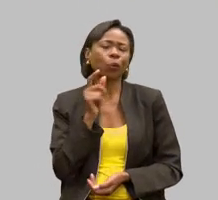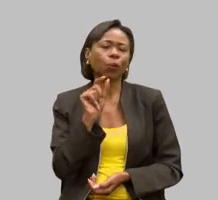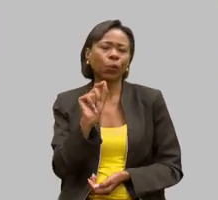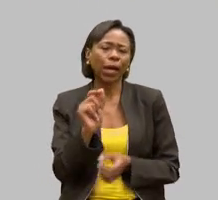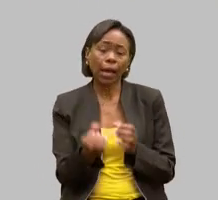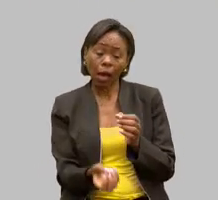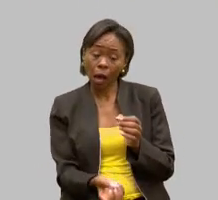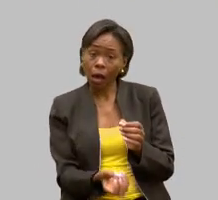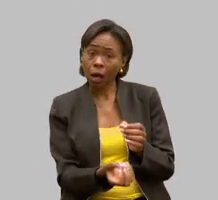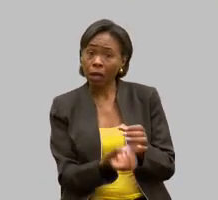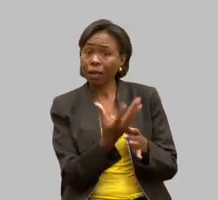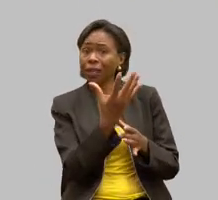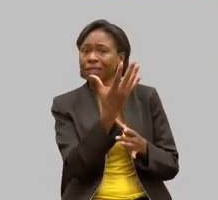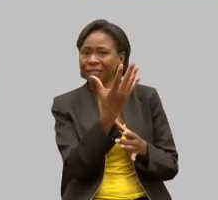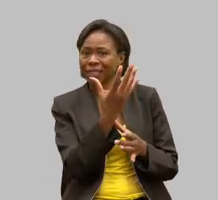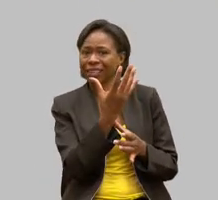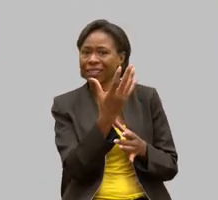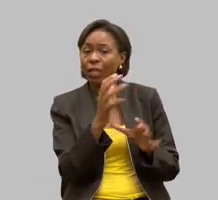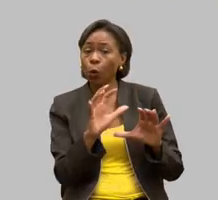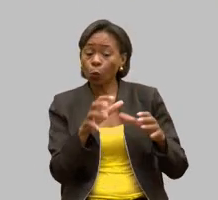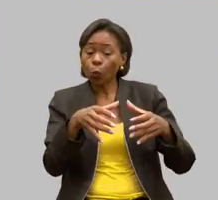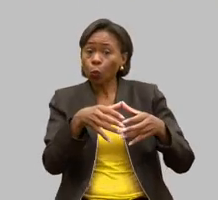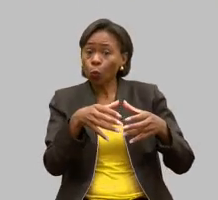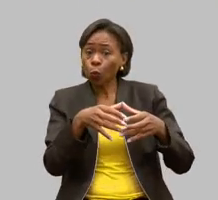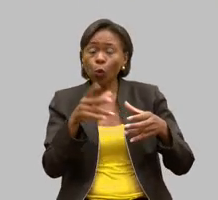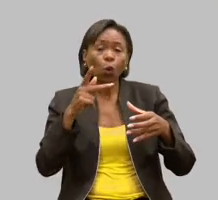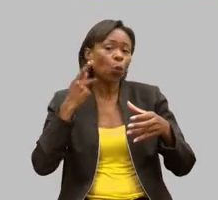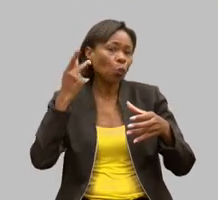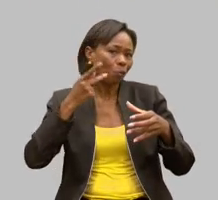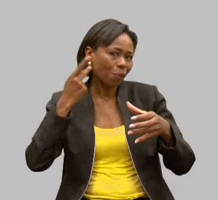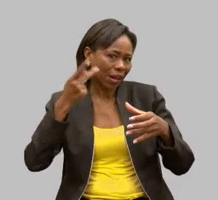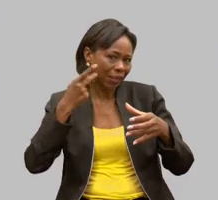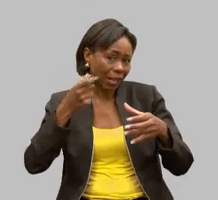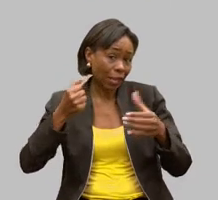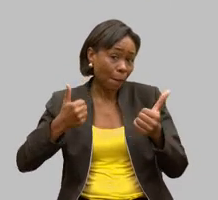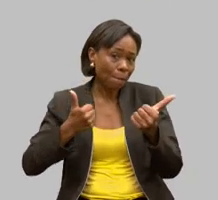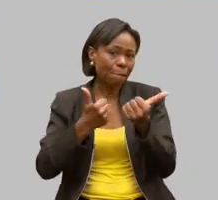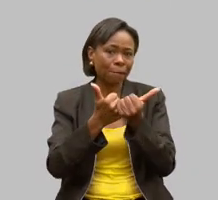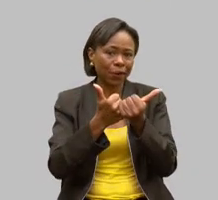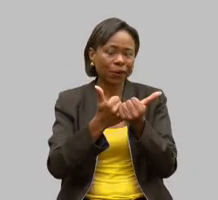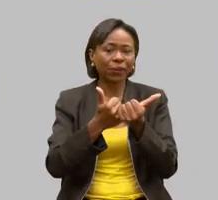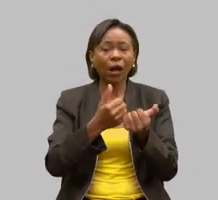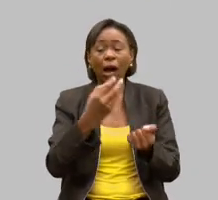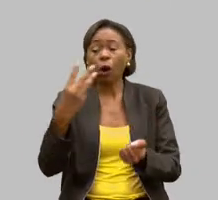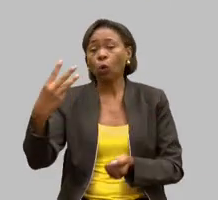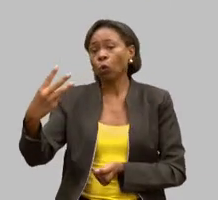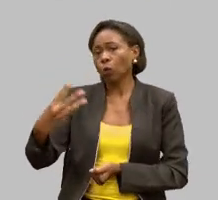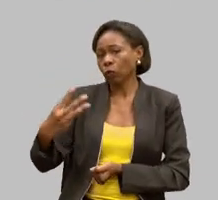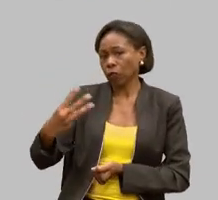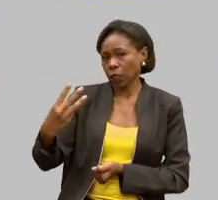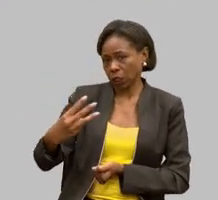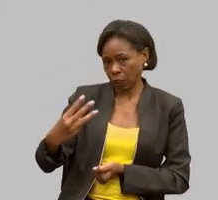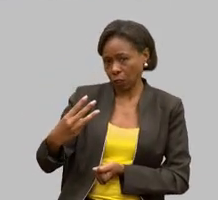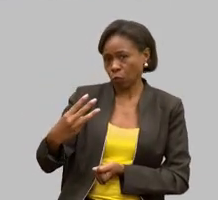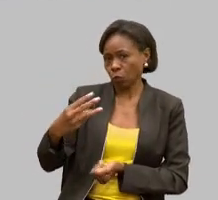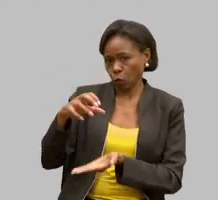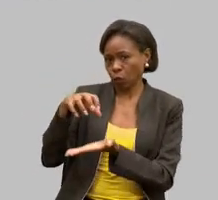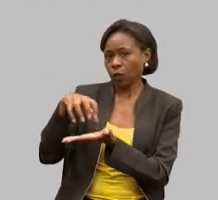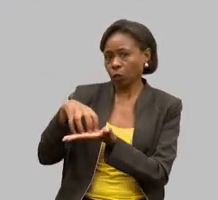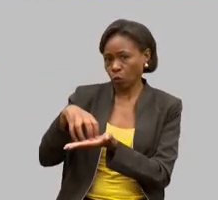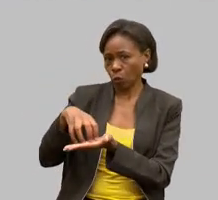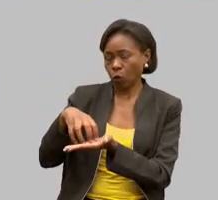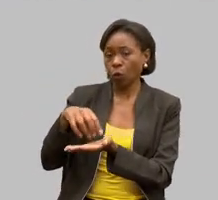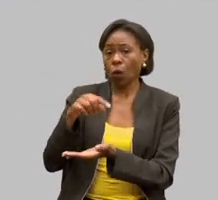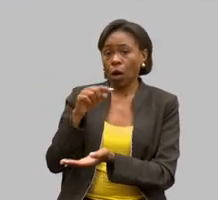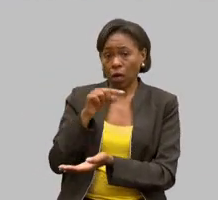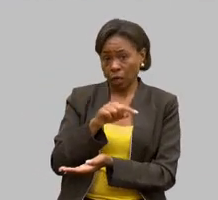formação da Frente Parlamentar de Apoio ao Terceiro Setor, que se inspira no compromisso de apoio